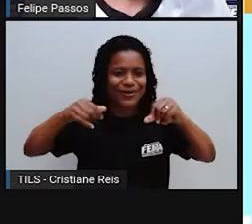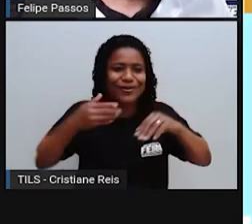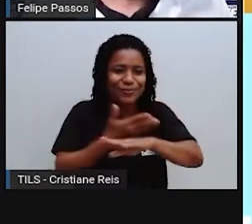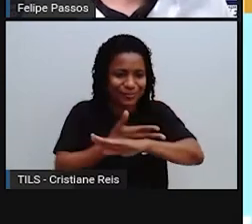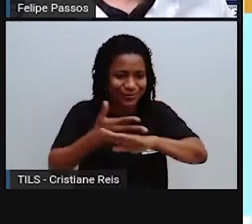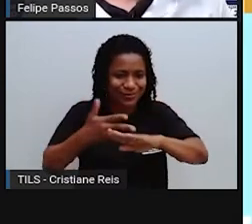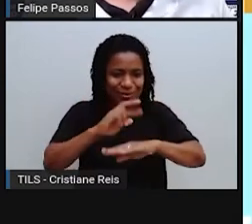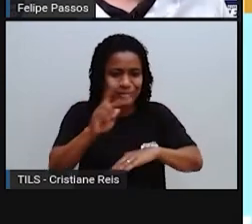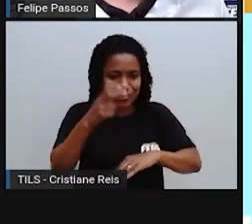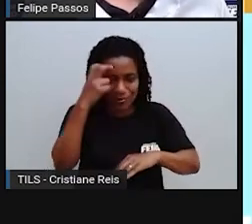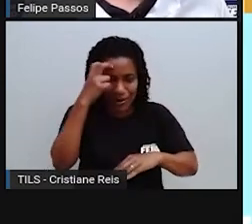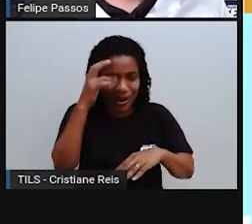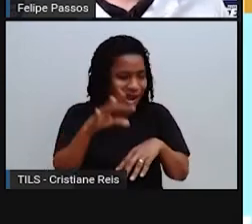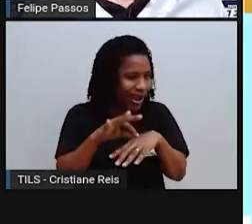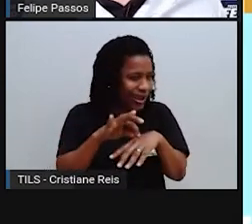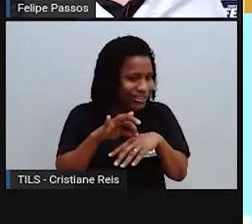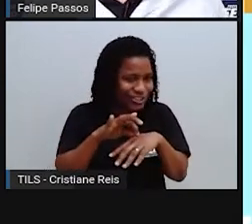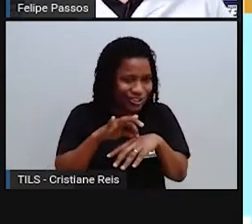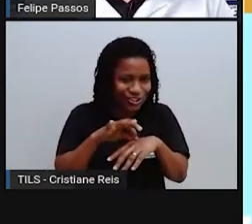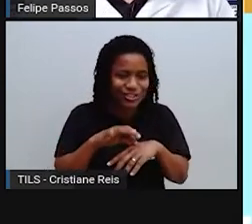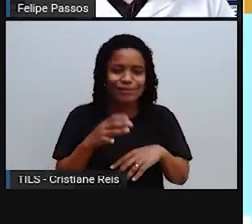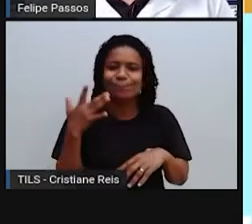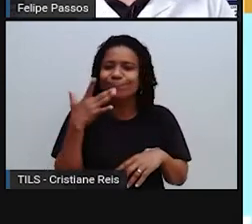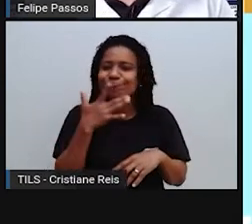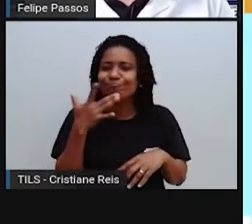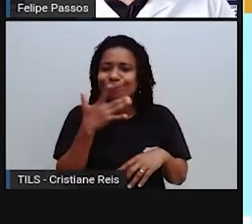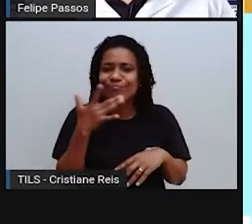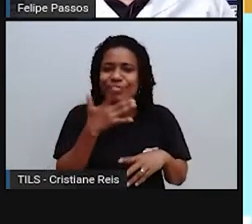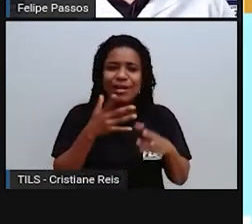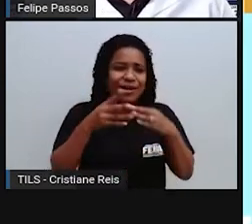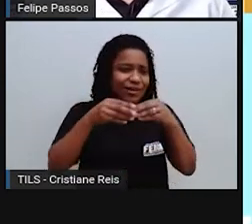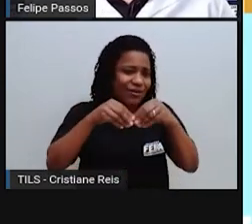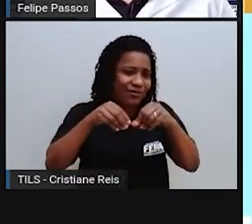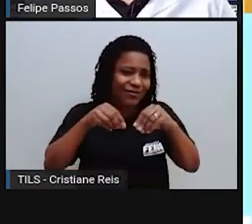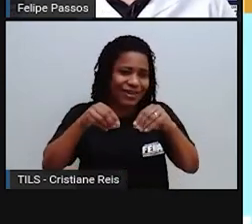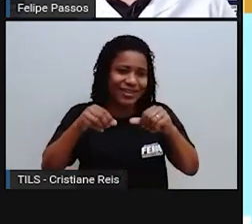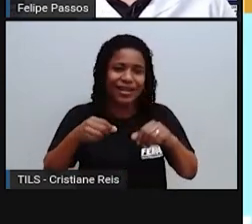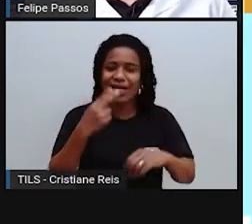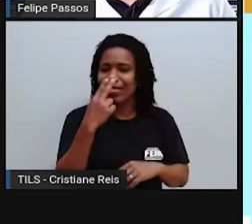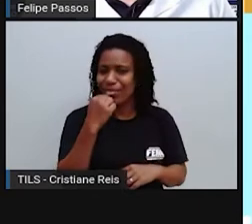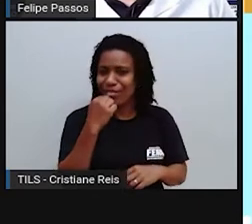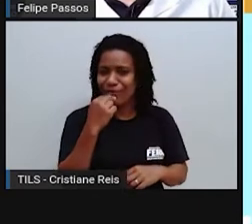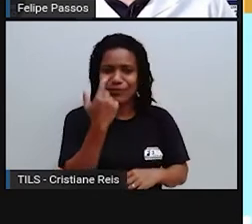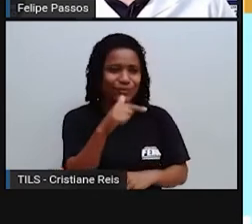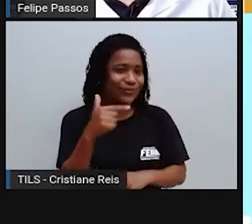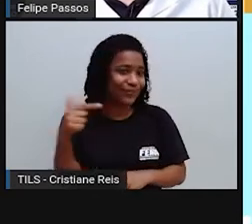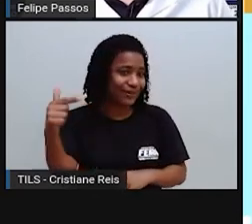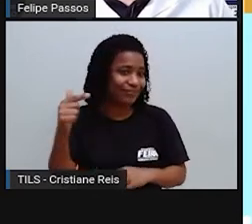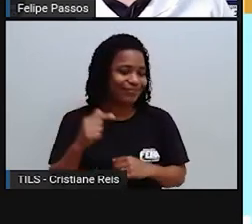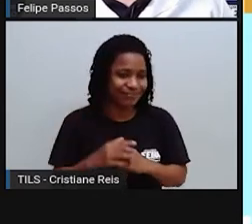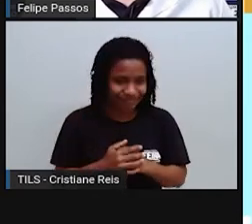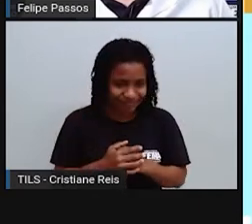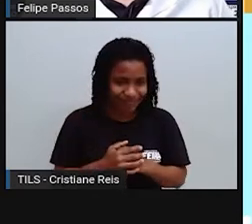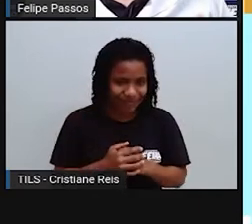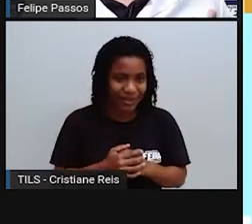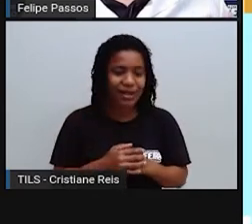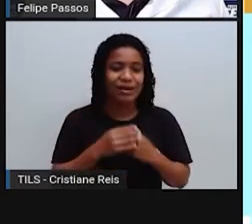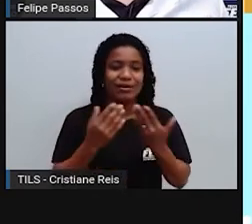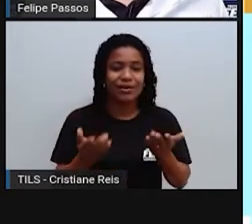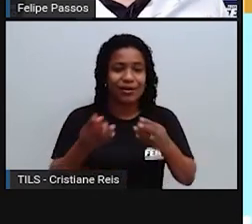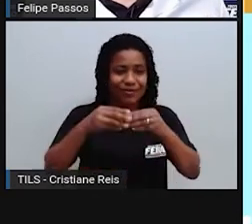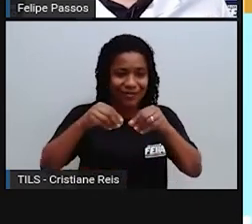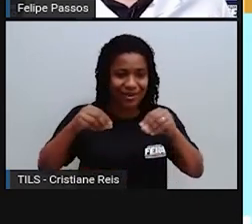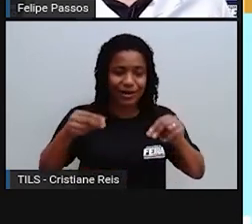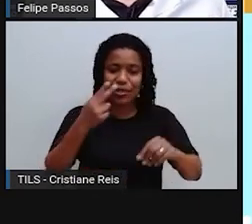comer uma carninha com farinha é uma delícia. Só que a farinha em si, ela não tem nutrientes. Ela basicamente vai fazer você